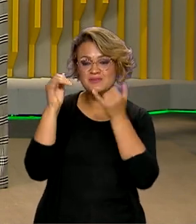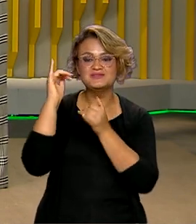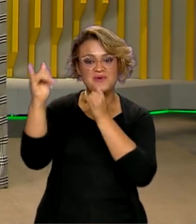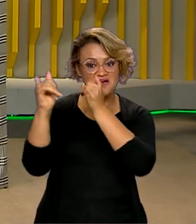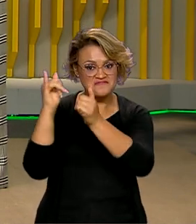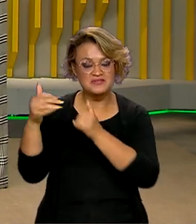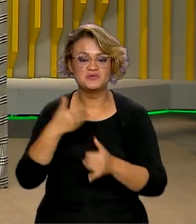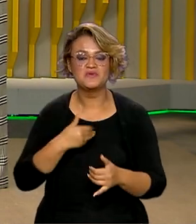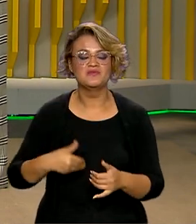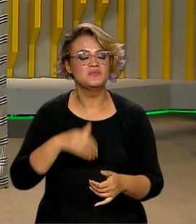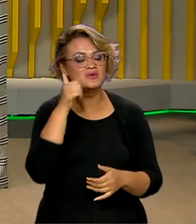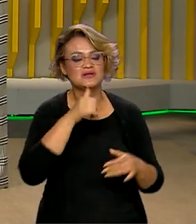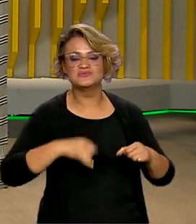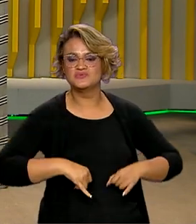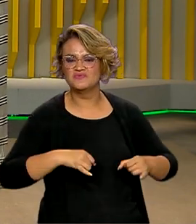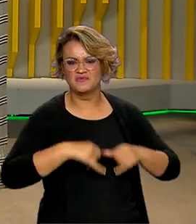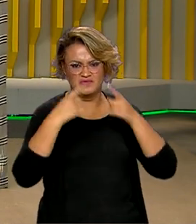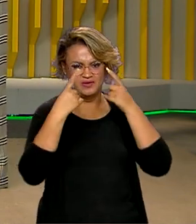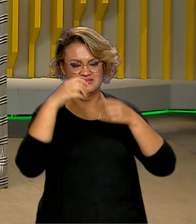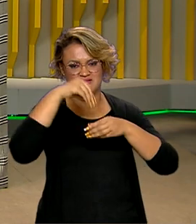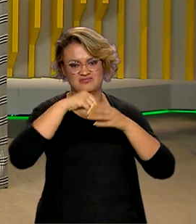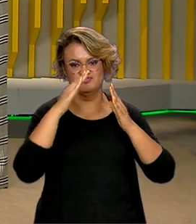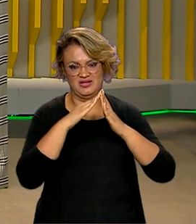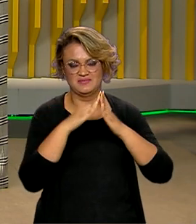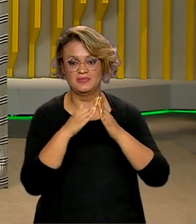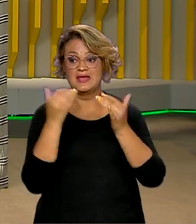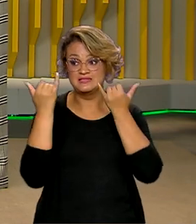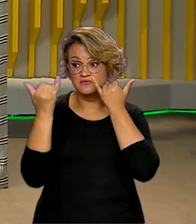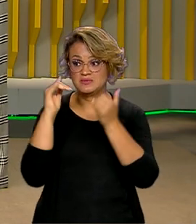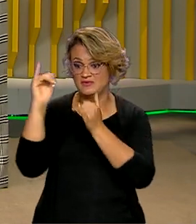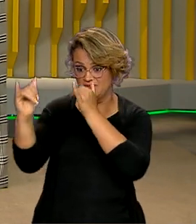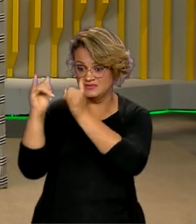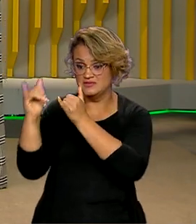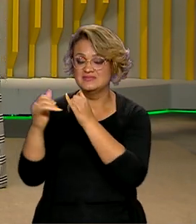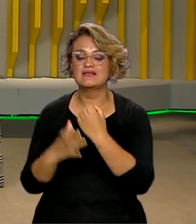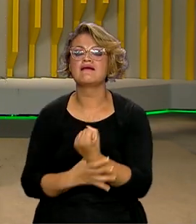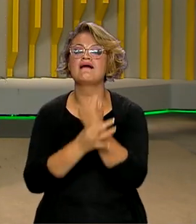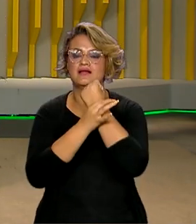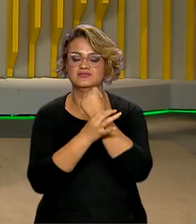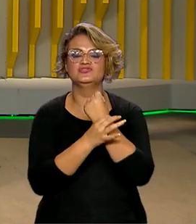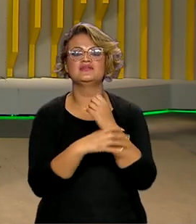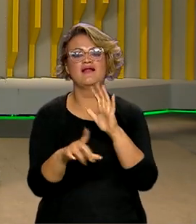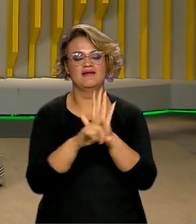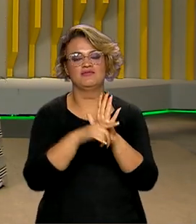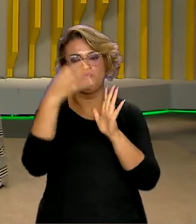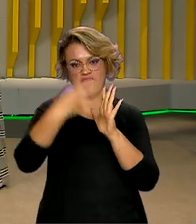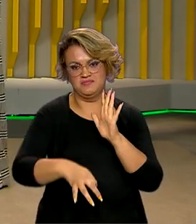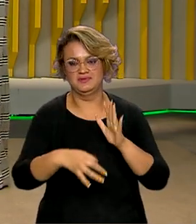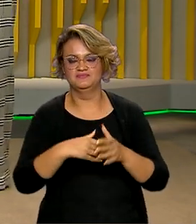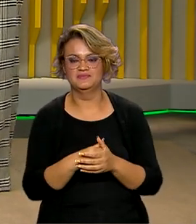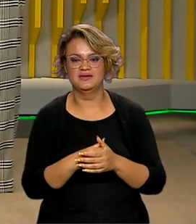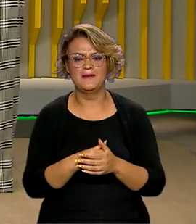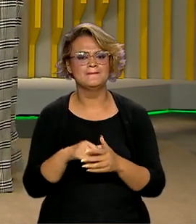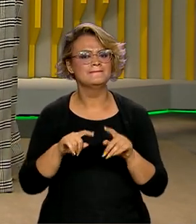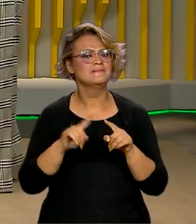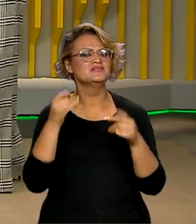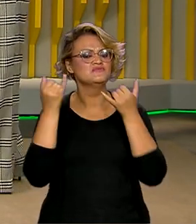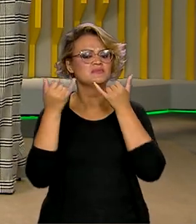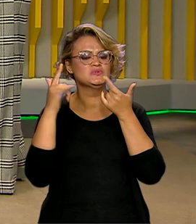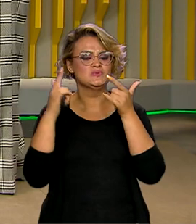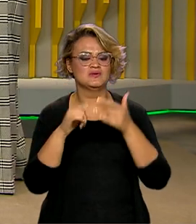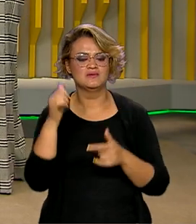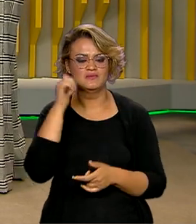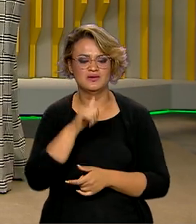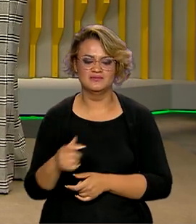vítimas de violência doméstica. Esses dados vão ser utilizados para garantir o cumprimento da lei. Mas quem tem mais detalhes sobre esse